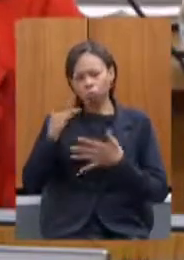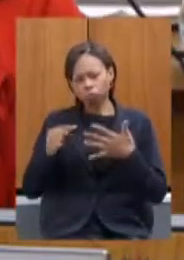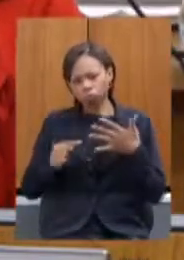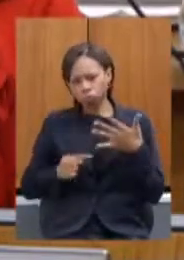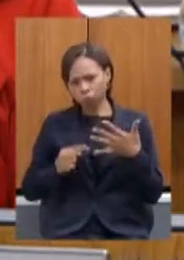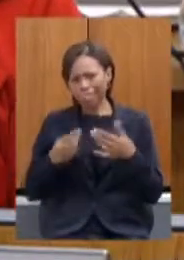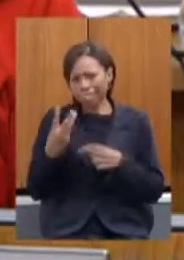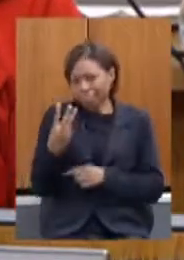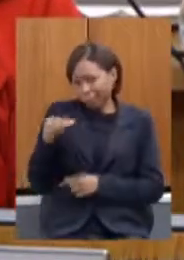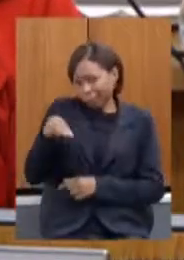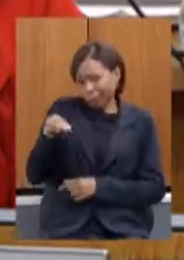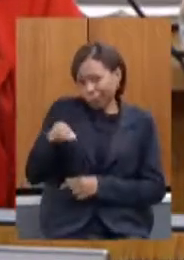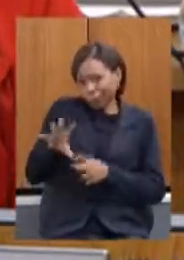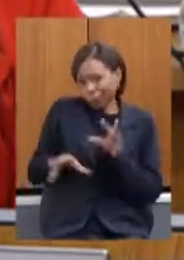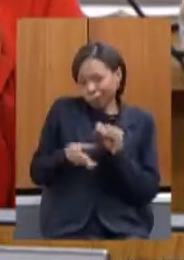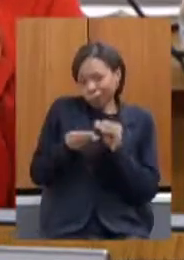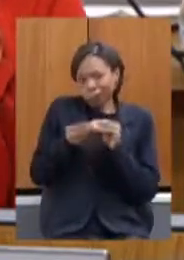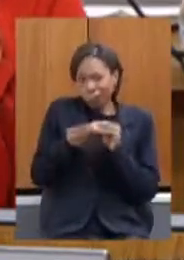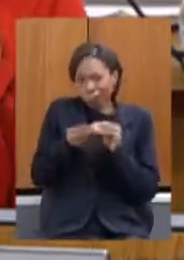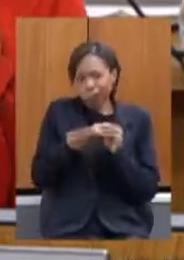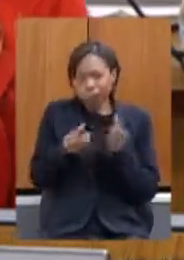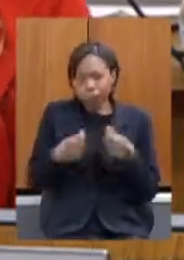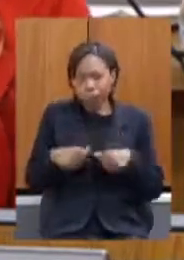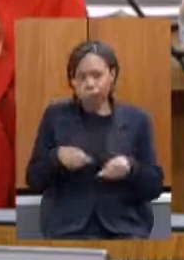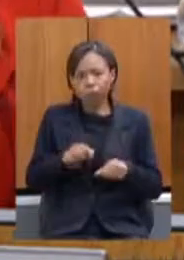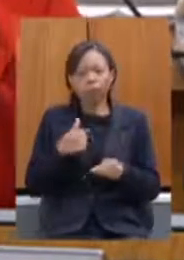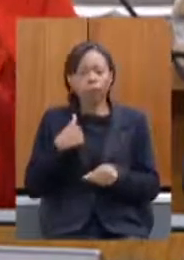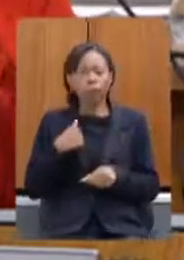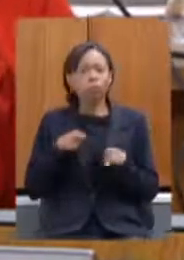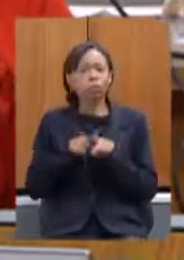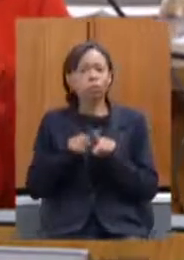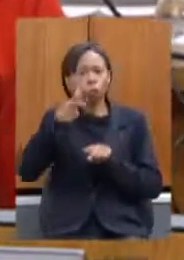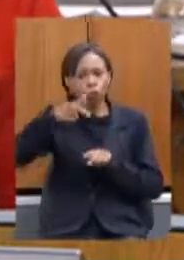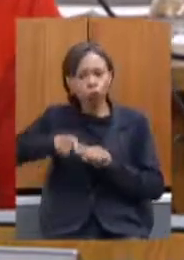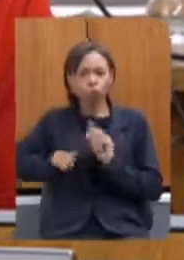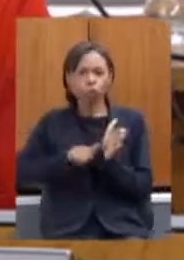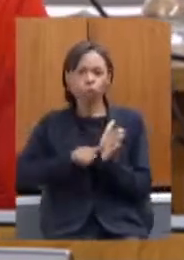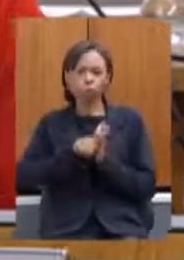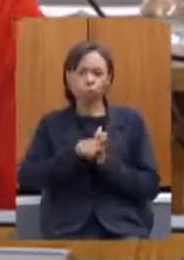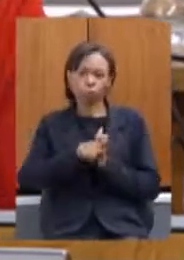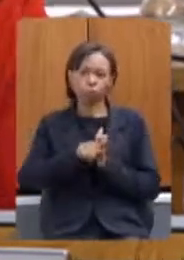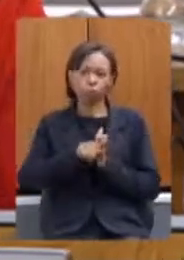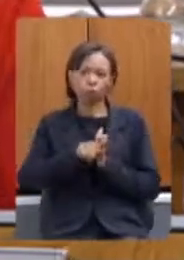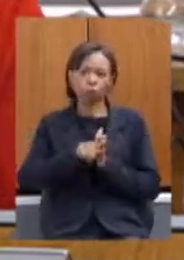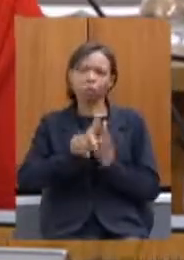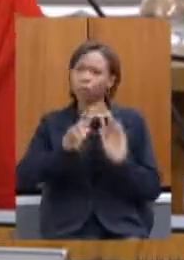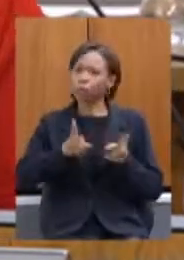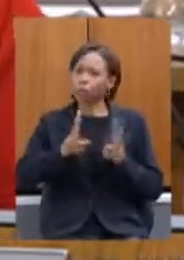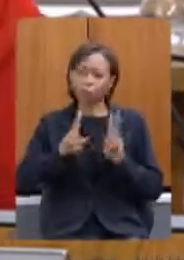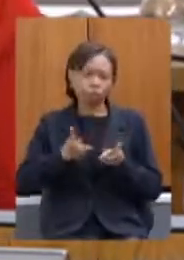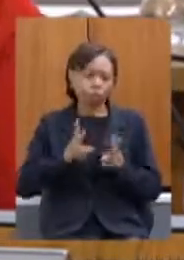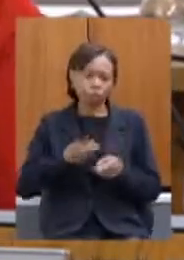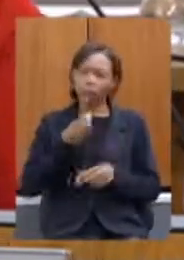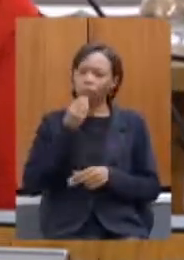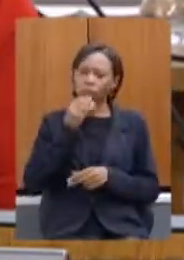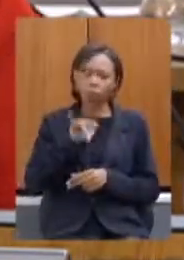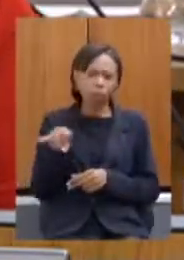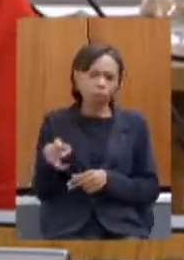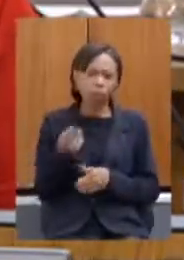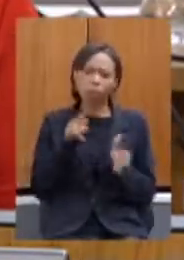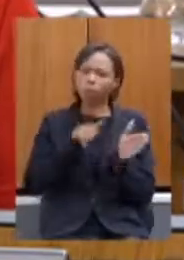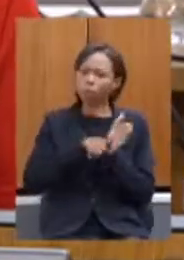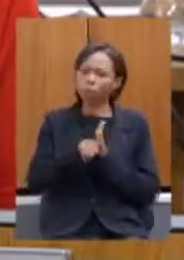a gente precisa fazer um corte secretário eu faço a mesma pergunta em todas as oportunidades e farei a mesma